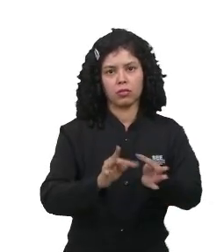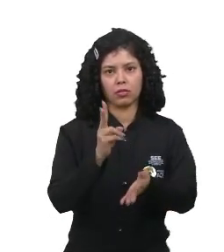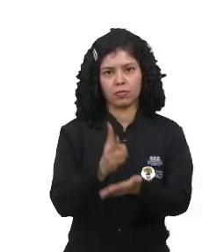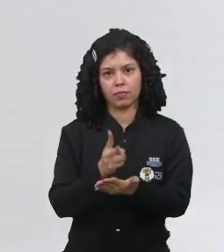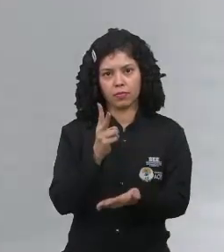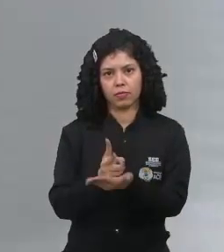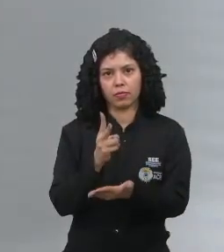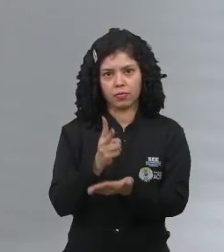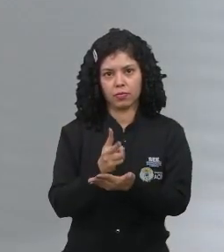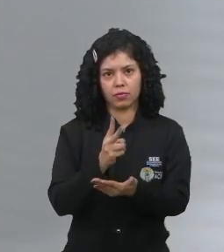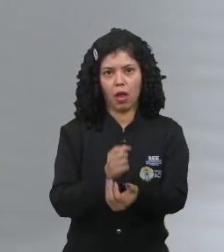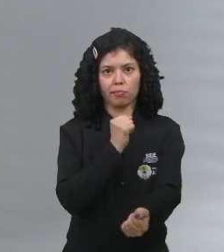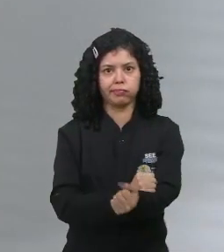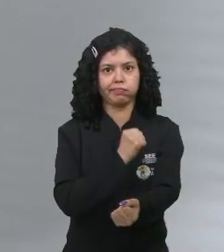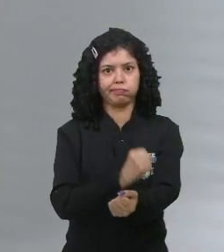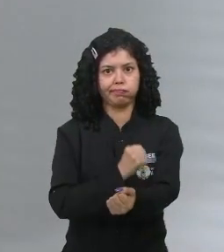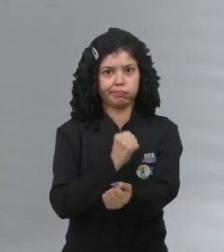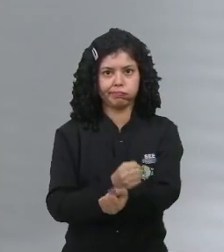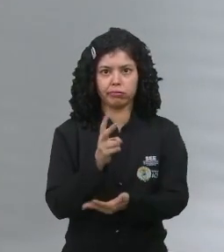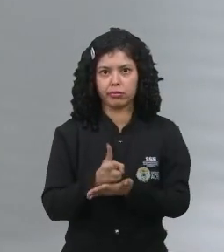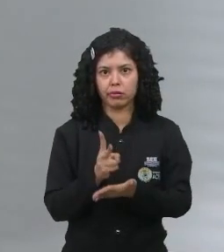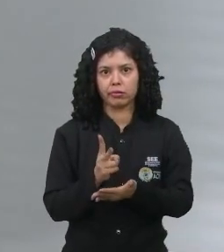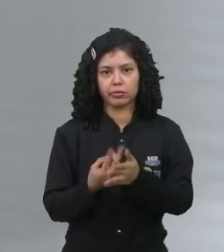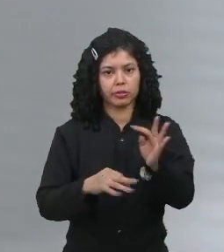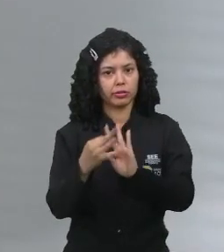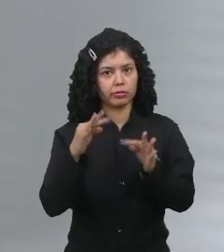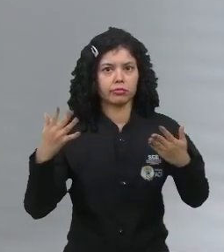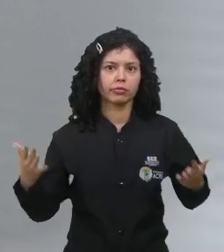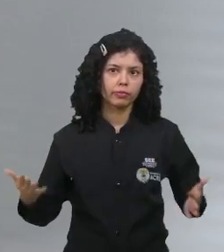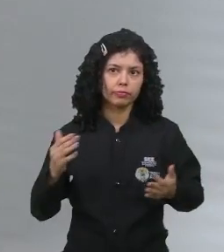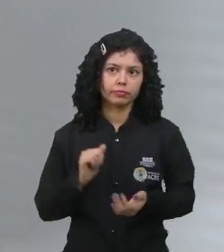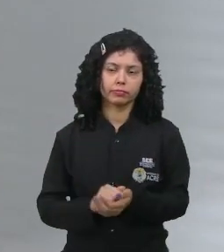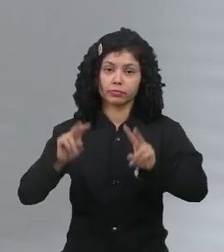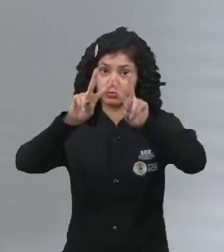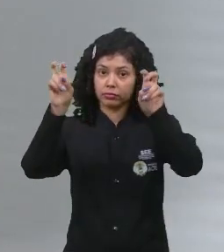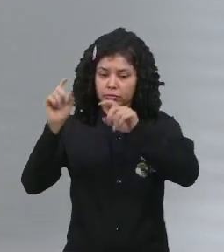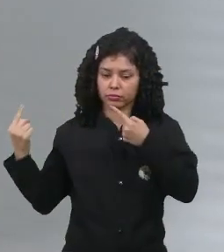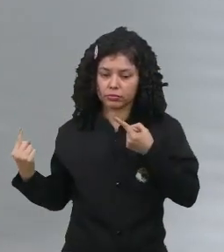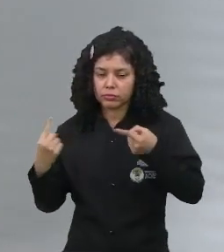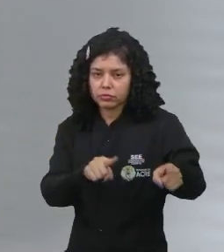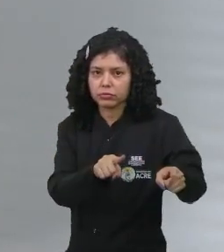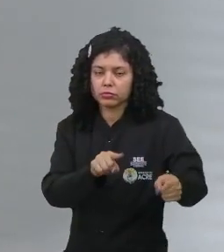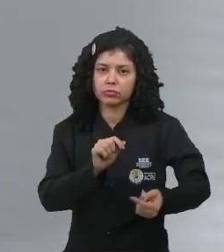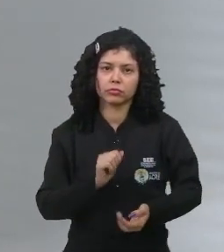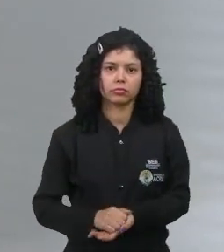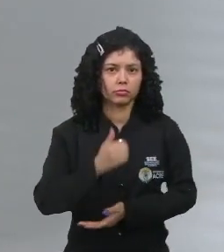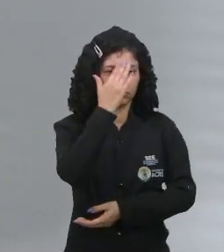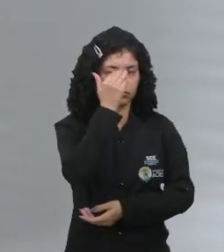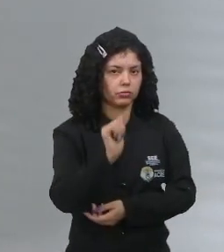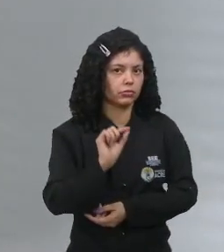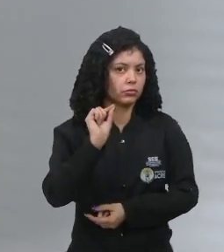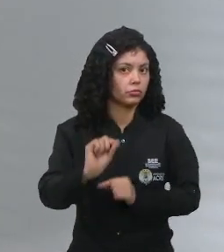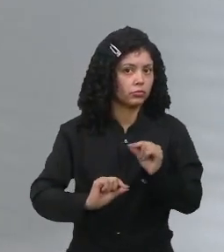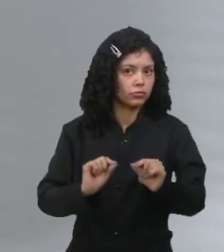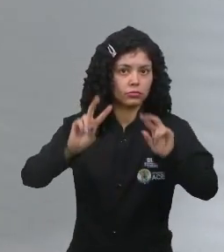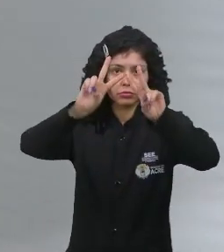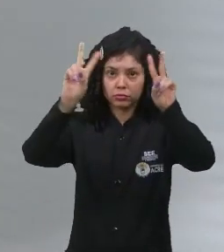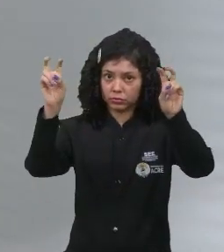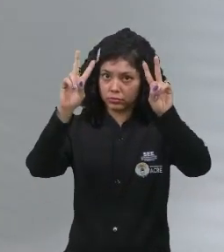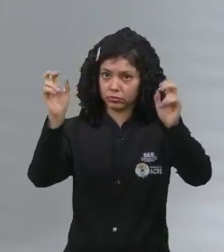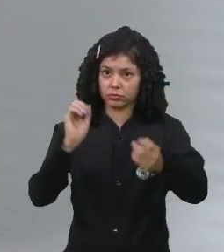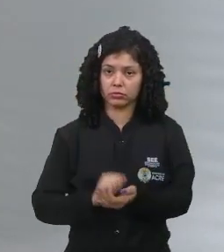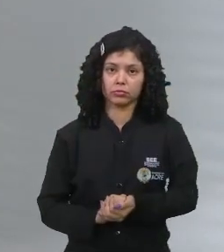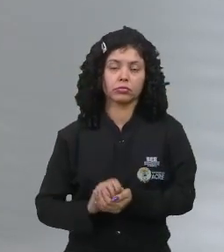tecnologia. E aqui, um breve comentário a respeito desses desafios. Nós sabemos que uma das temáticas